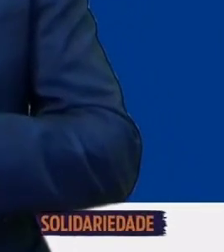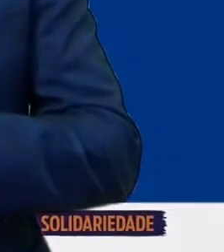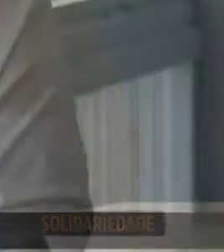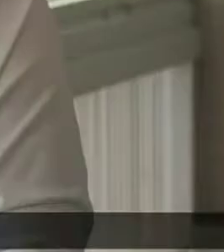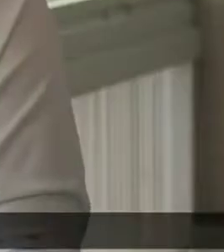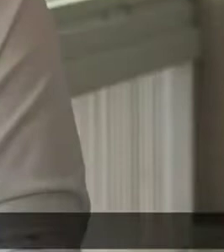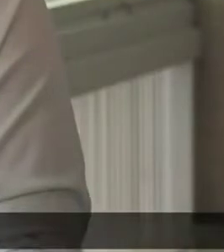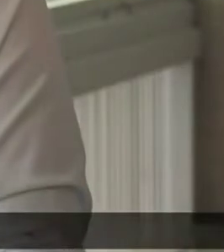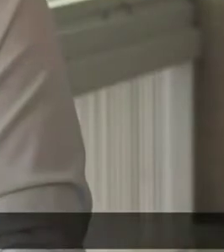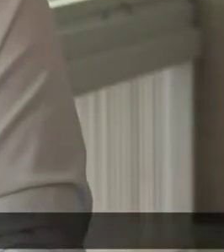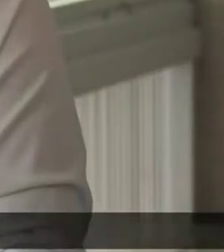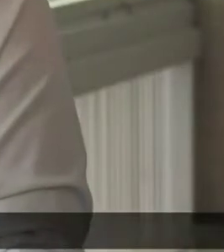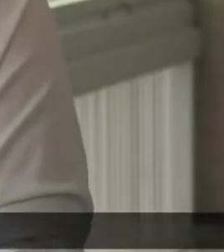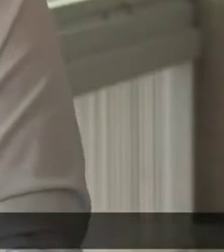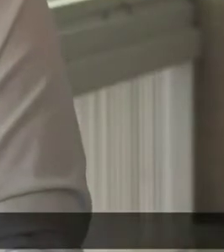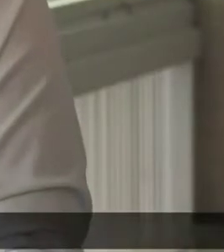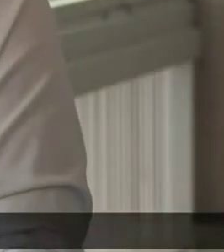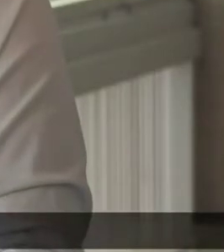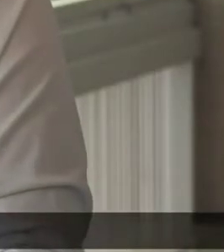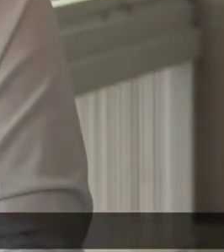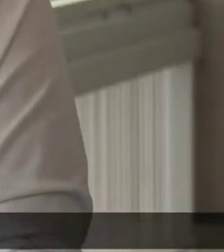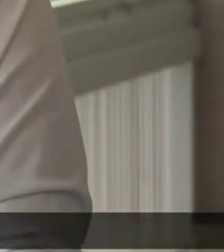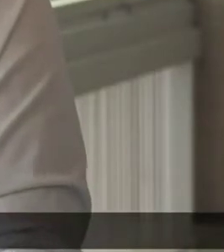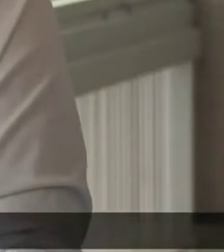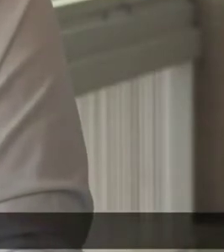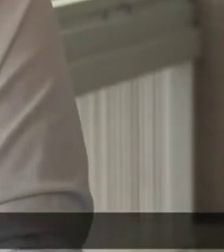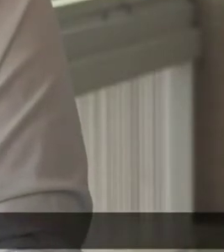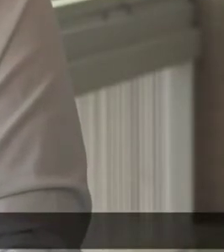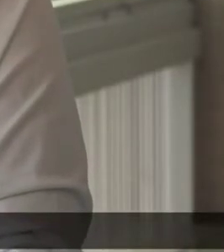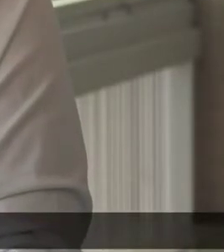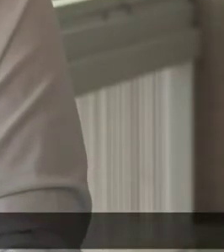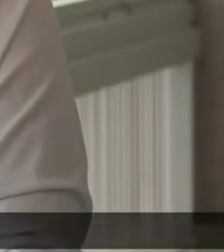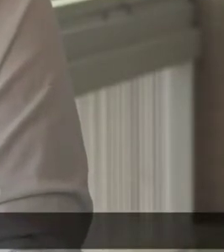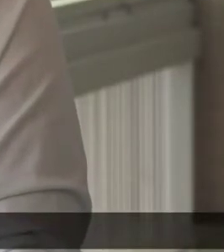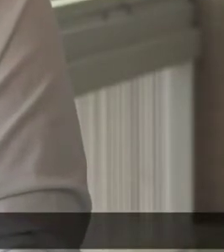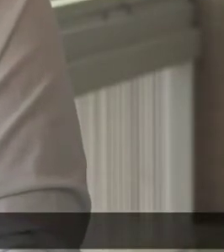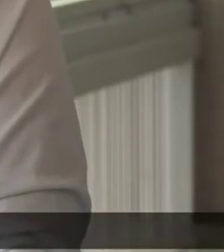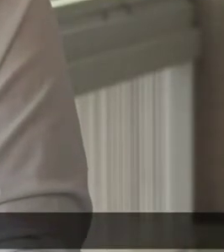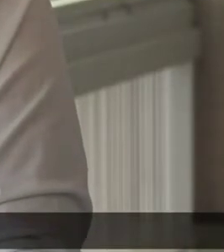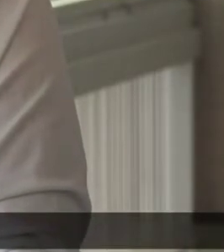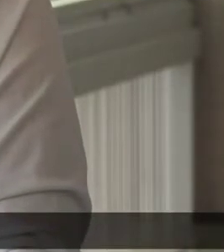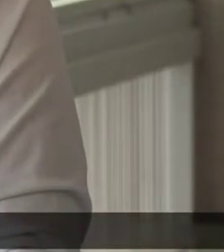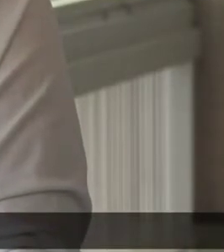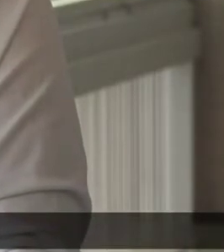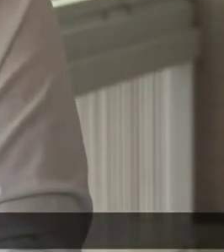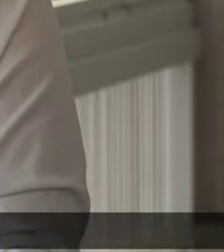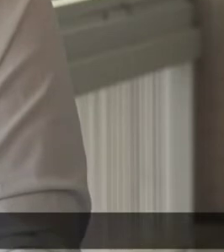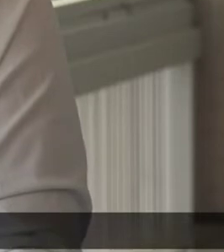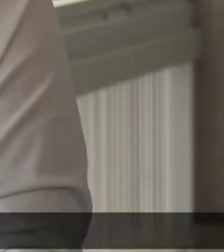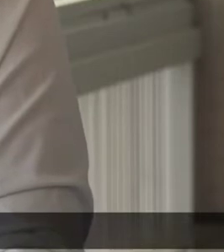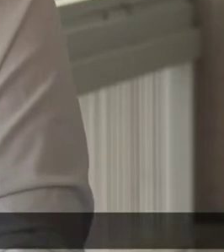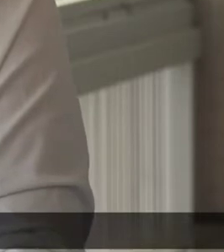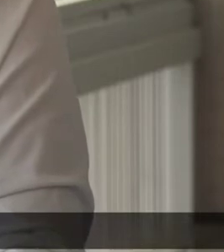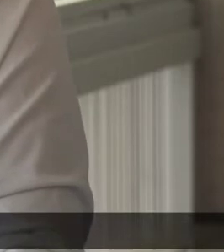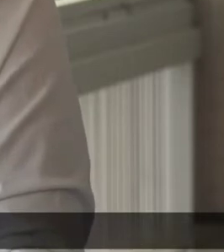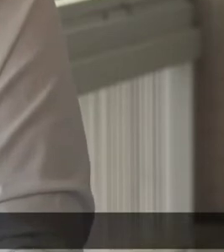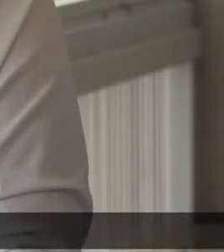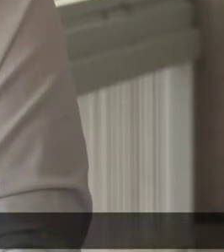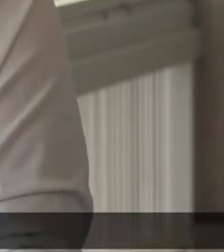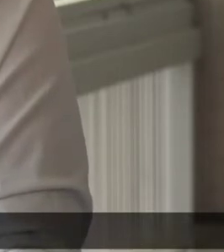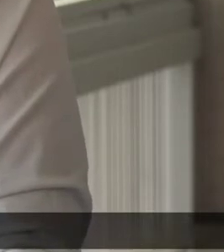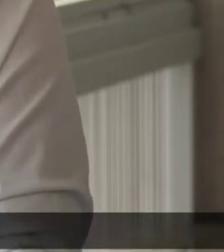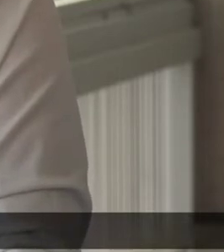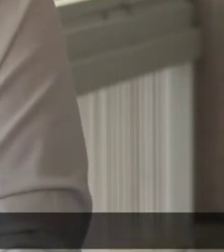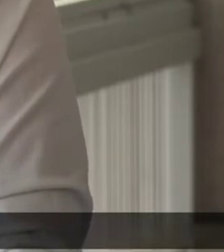Meus amigos E minhas amigas O centro de Santos É o cenário perfeito Para um filme de terror